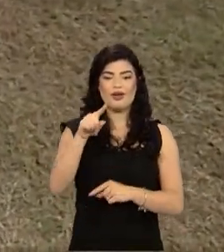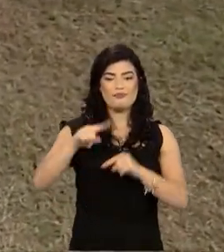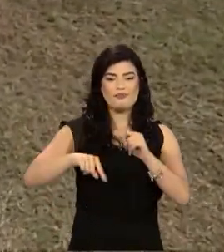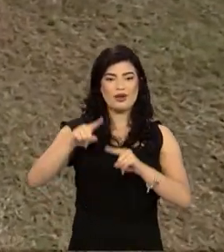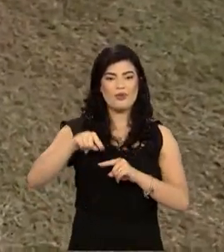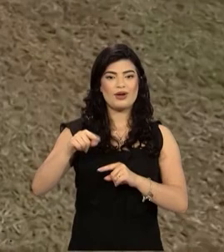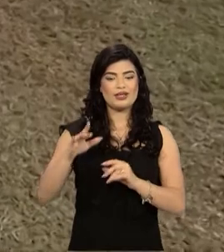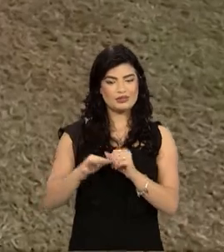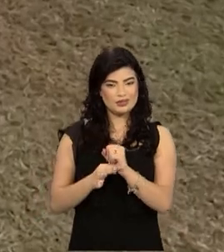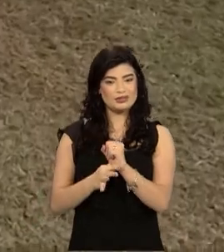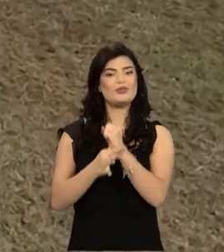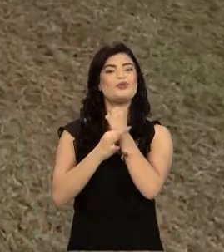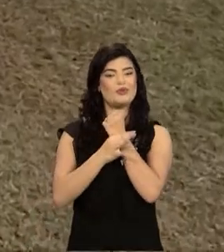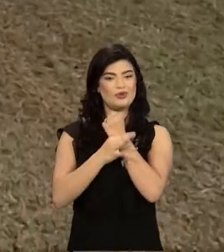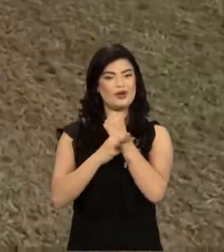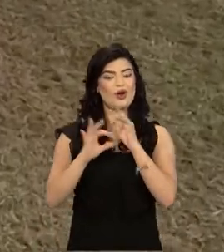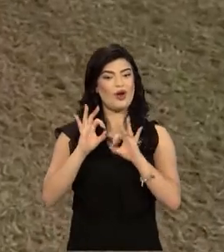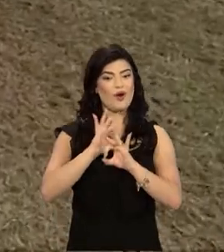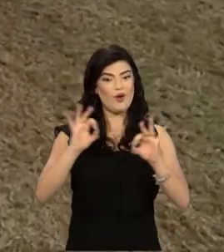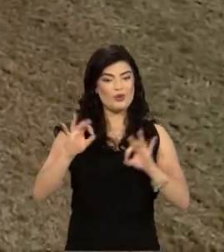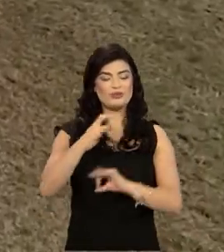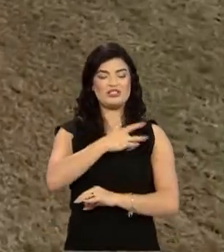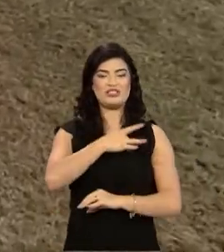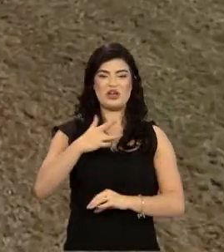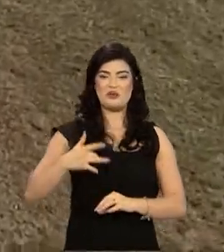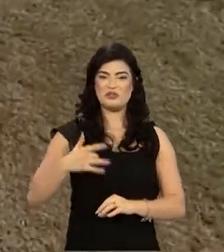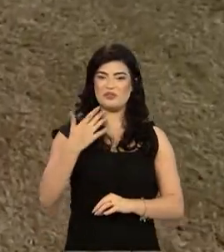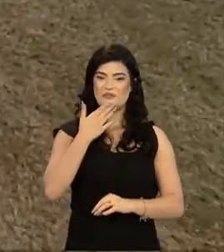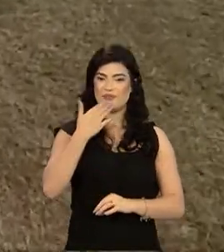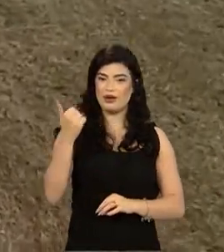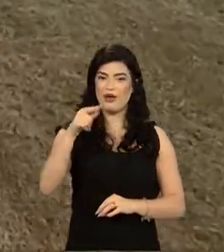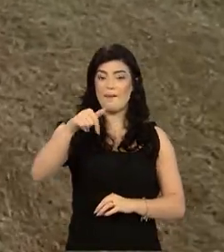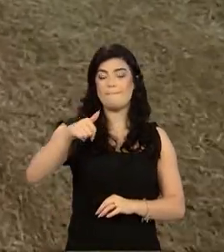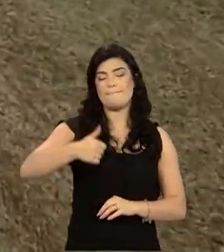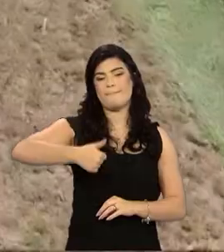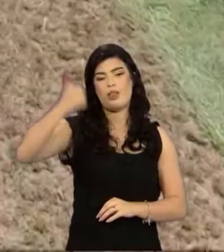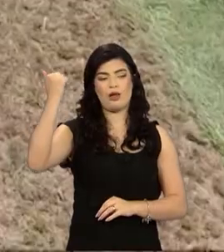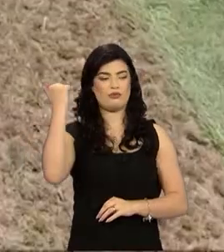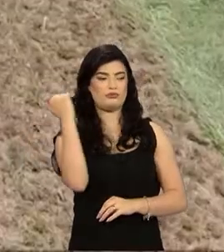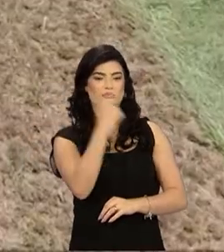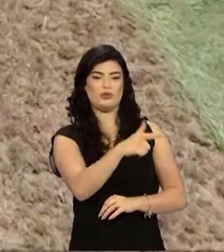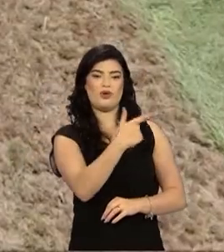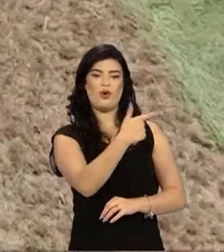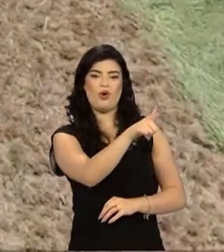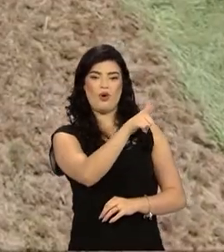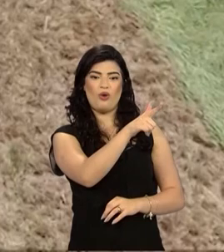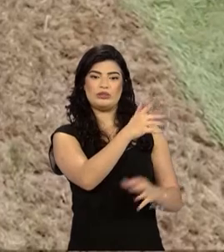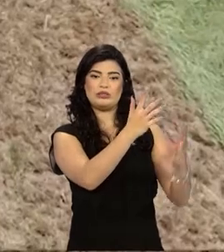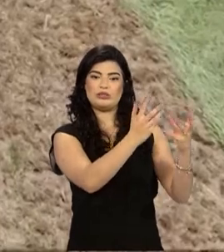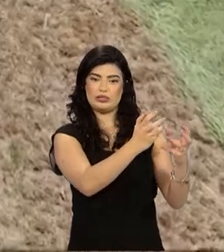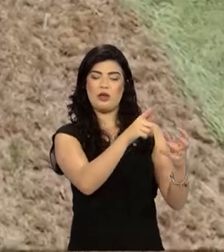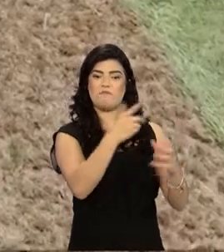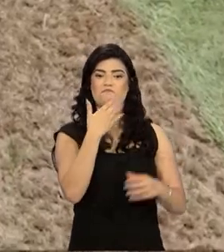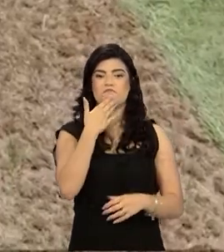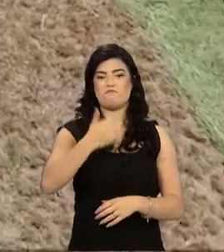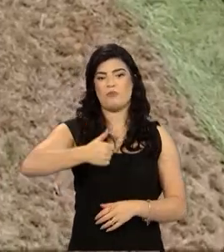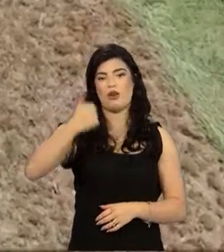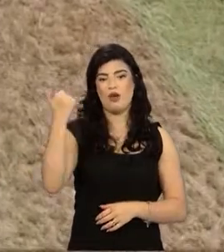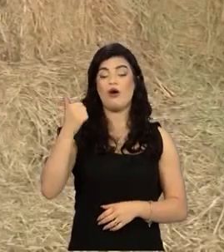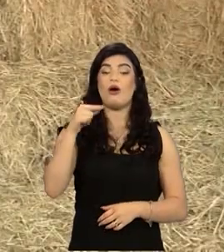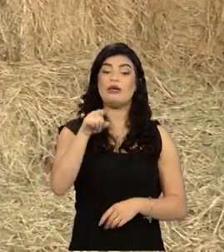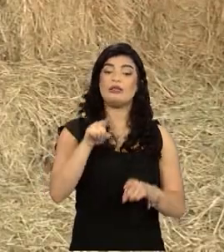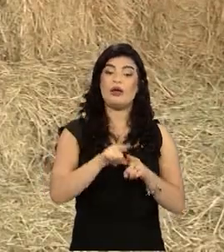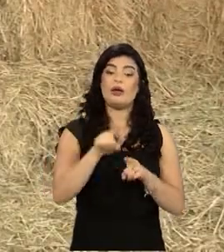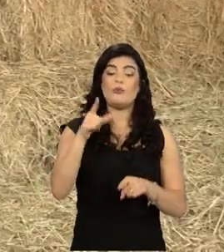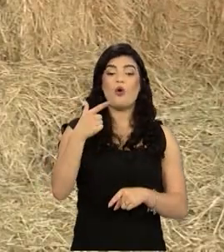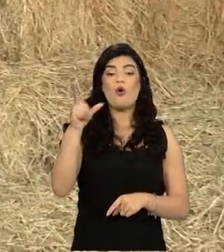do ponto de vista sanitário para os cavalos. O pré-secado de azevem é melhor que o pré-secado de sínodo. E uma outra